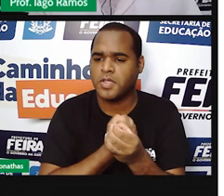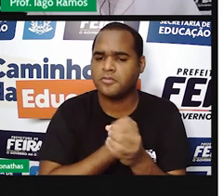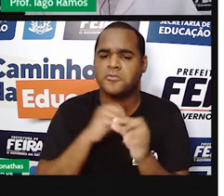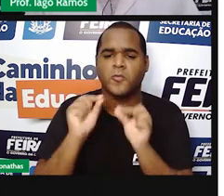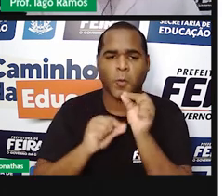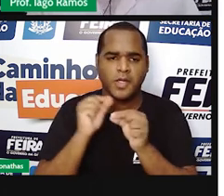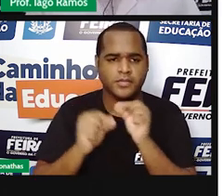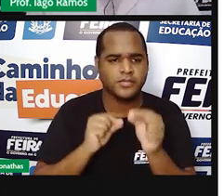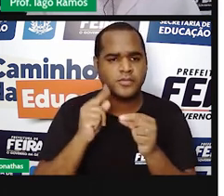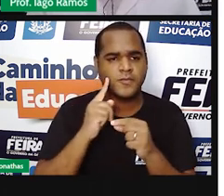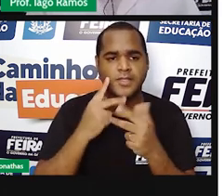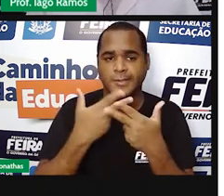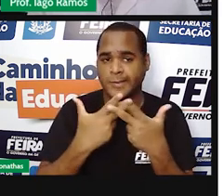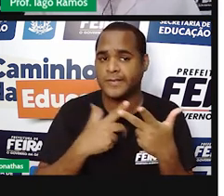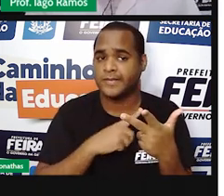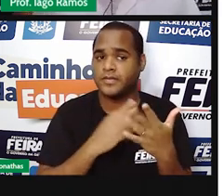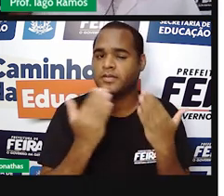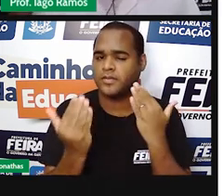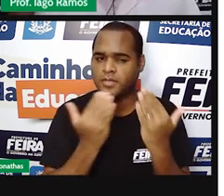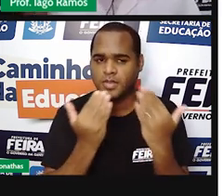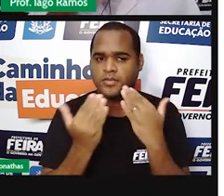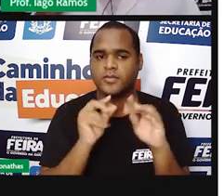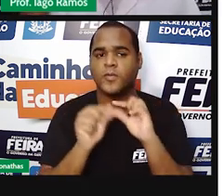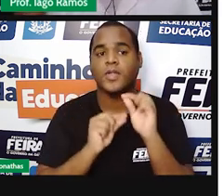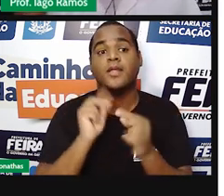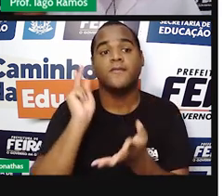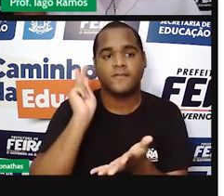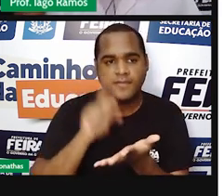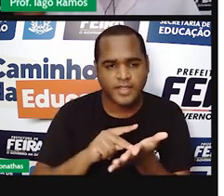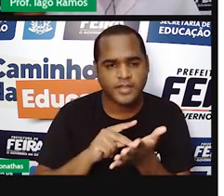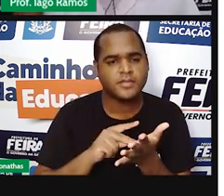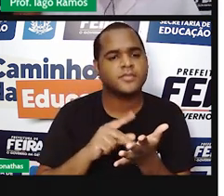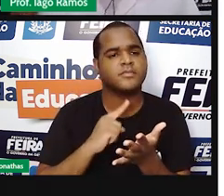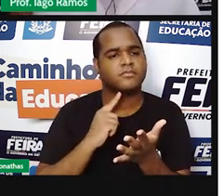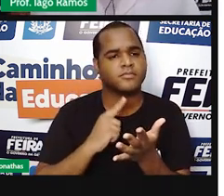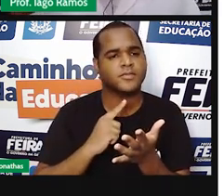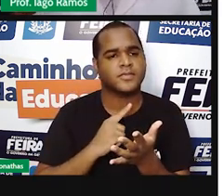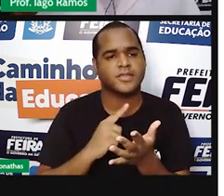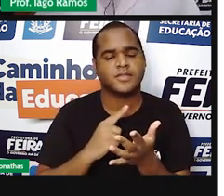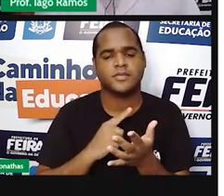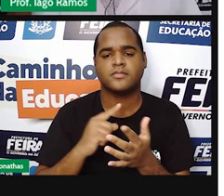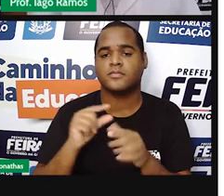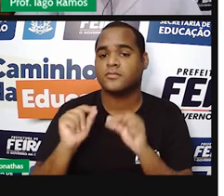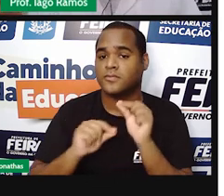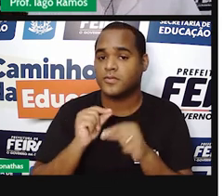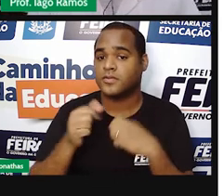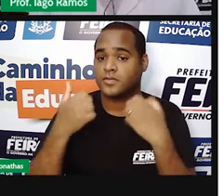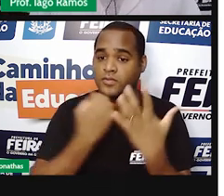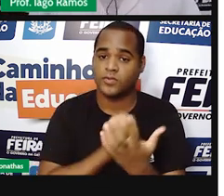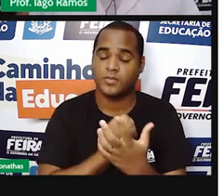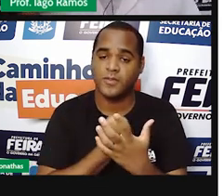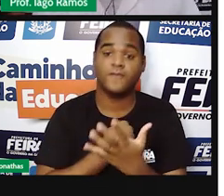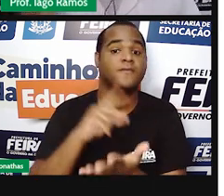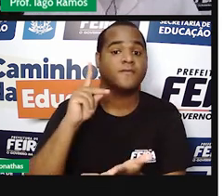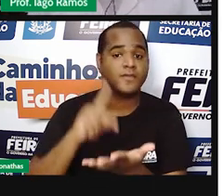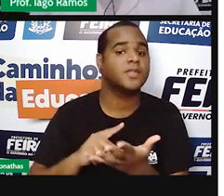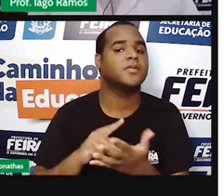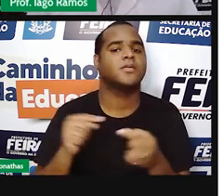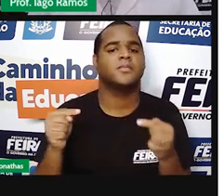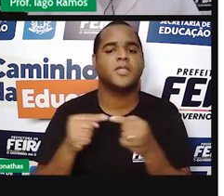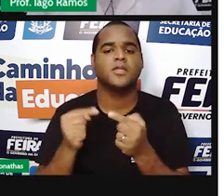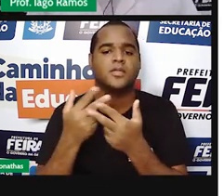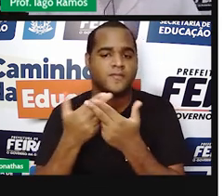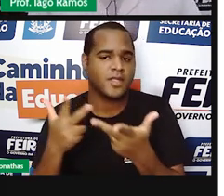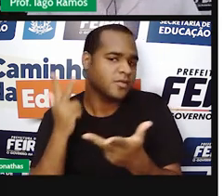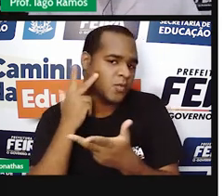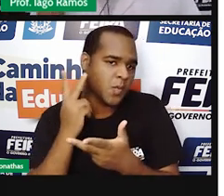Você vai estar identificando a representação real, né? A representação de um número real na forma de natural